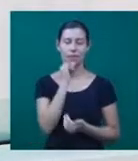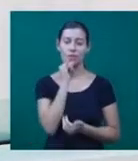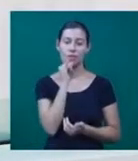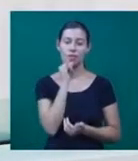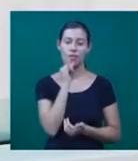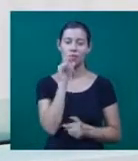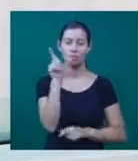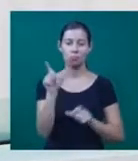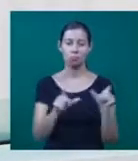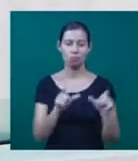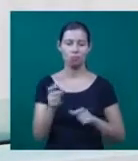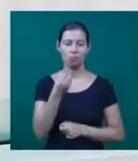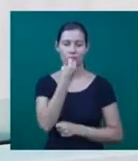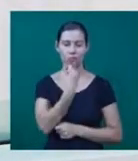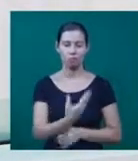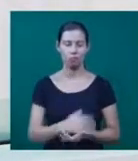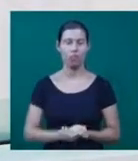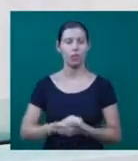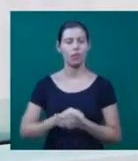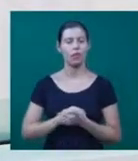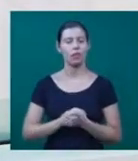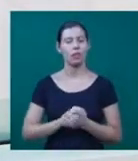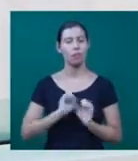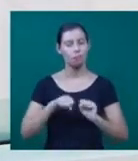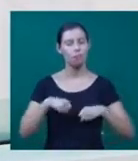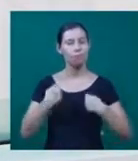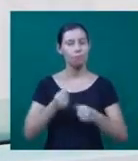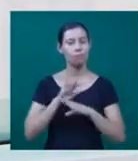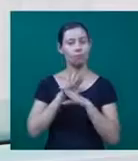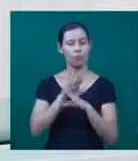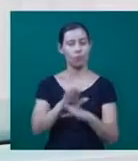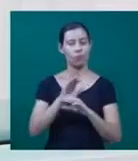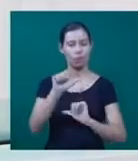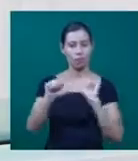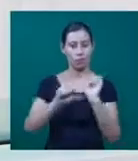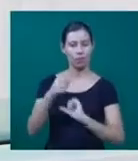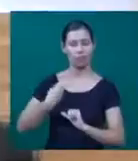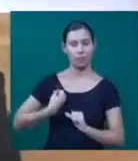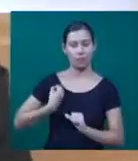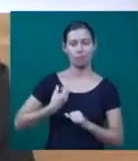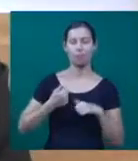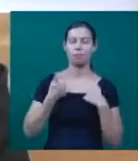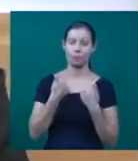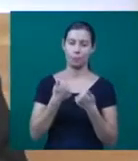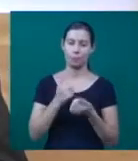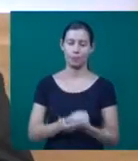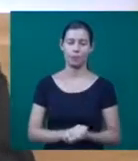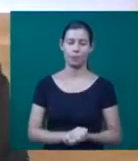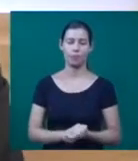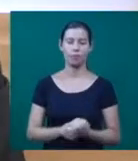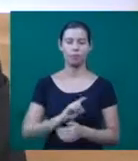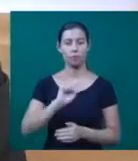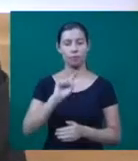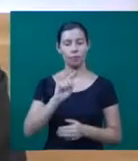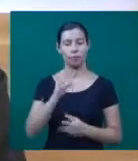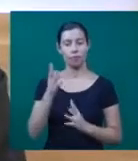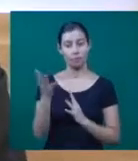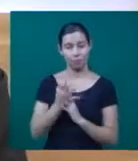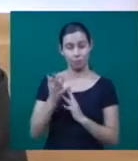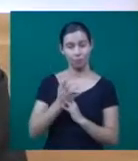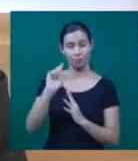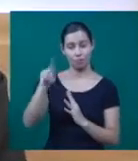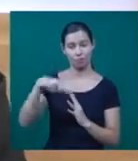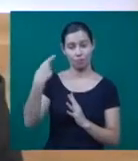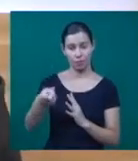com certeza com disposição, tudo vale muito a pena e muda a vida dessas pessoas e para melhor. Depois do intervalo, saiba como